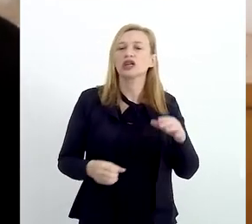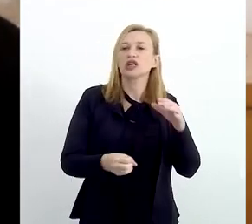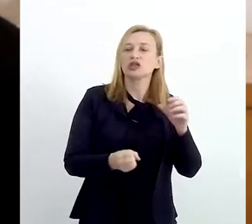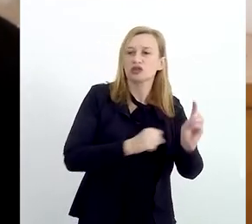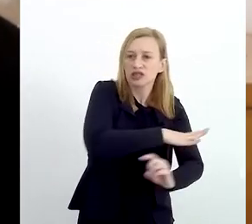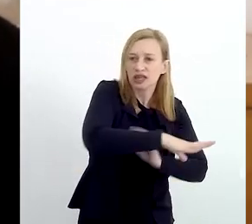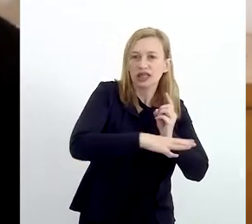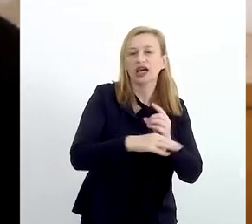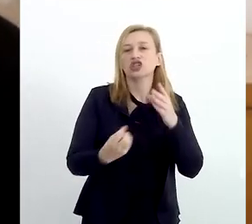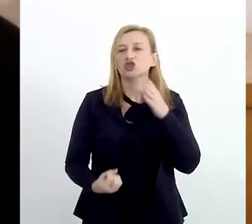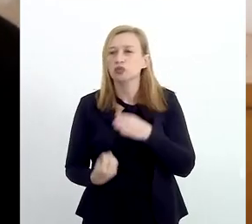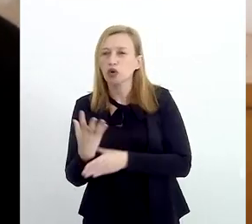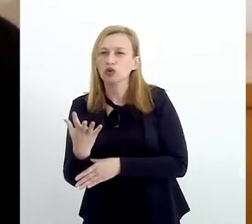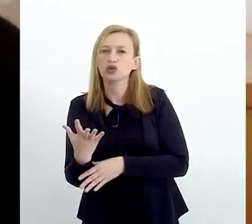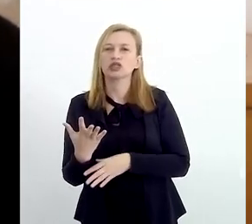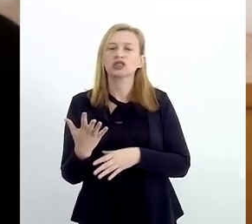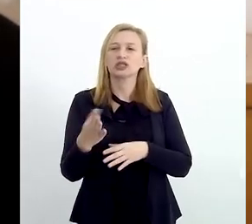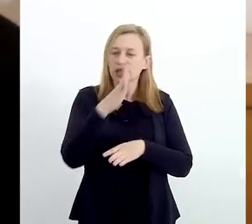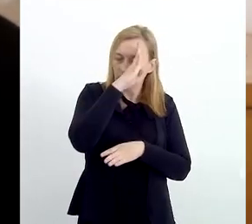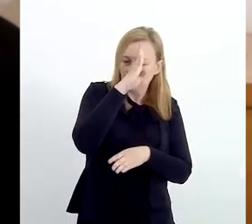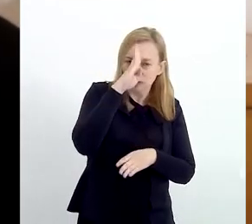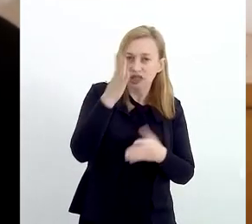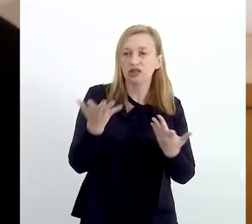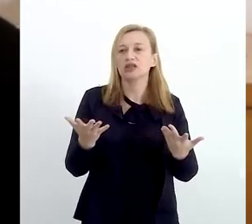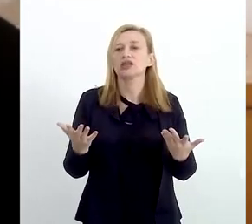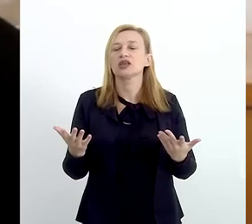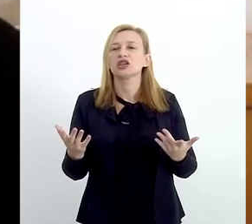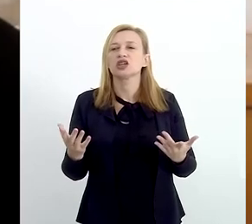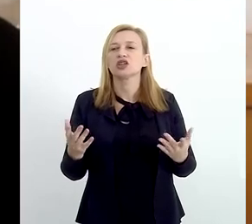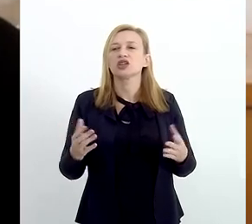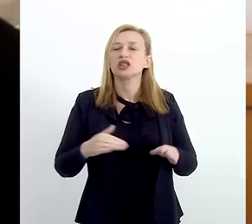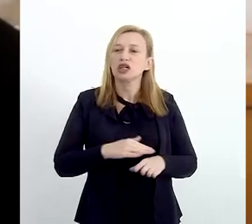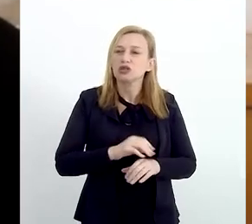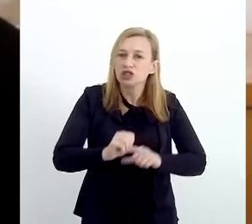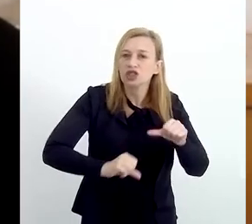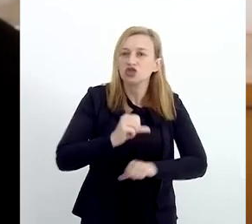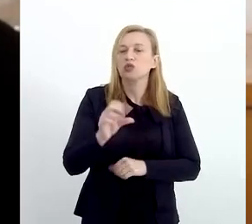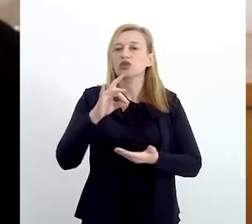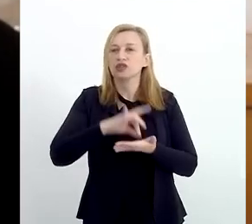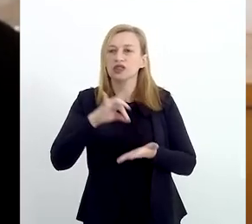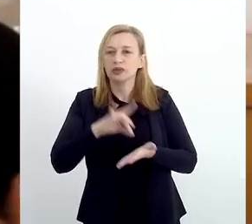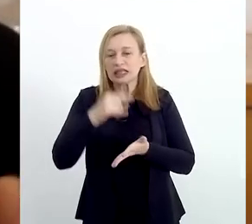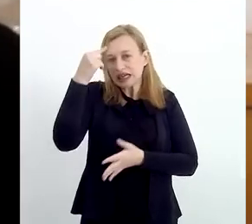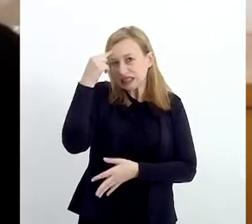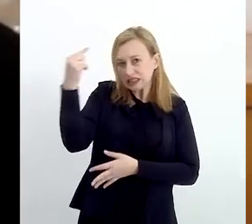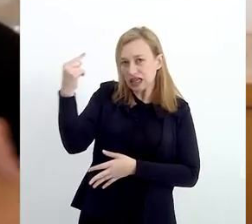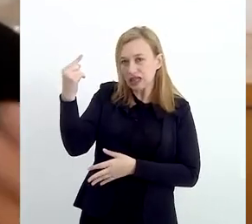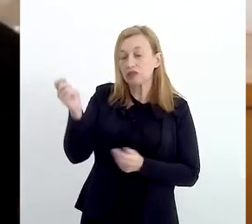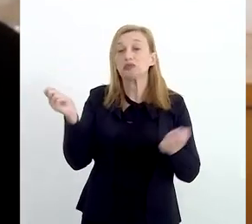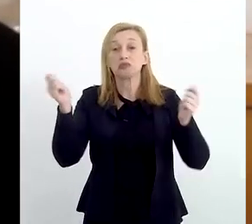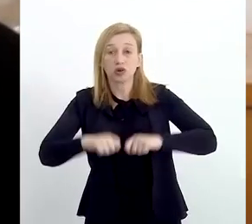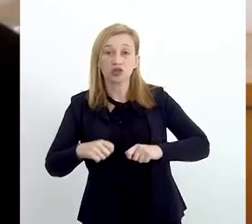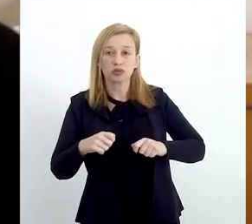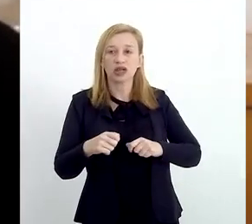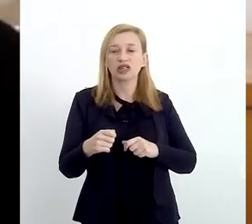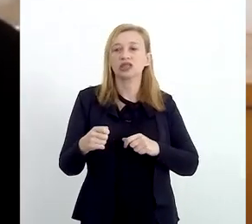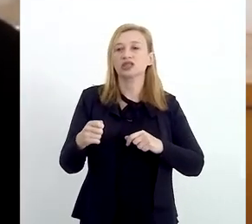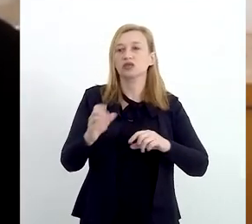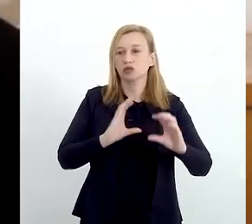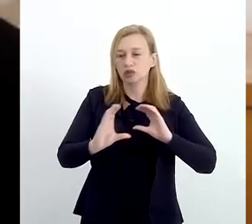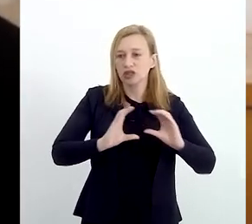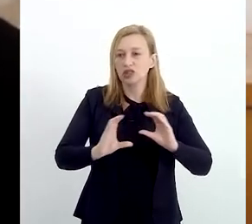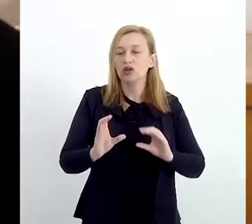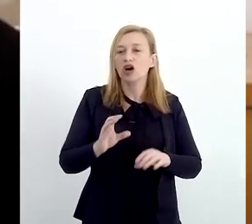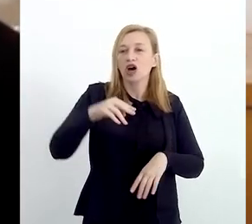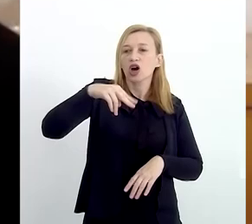da sociedade produtiva, das academias, e aquilo transforma realmente as ideias em